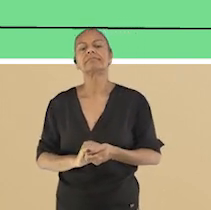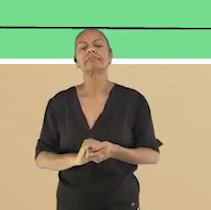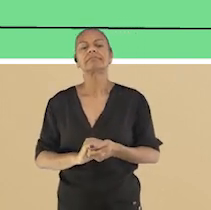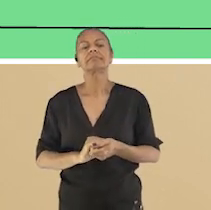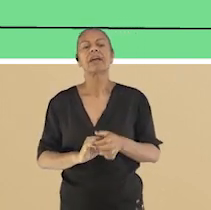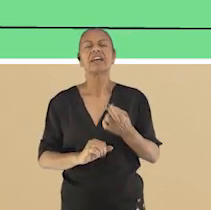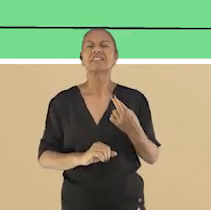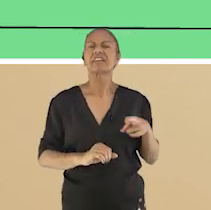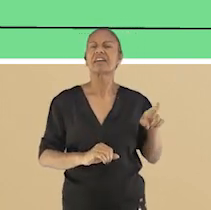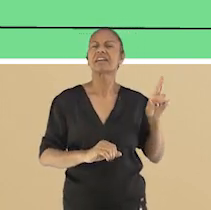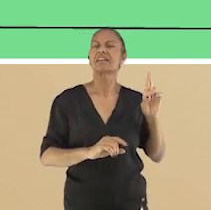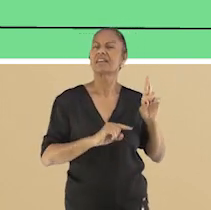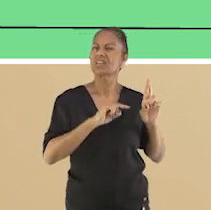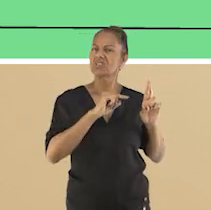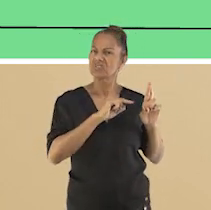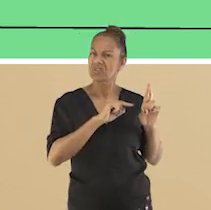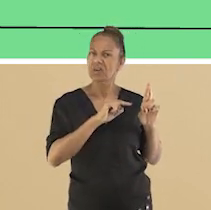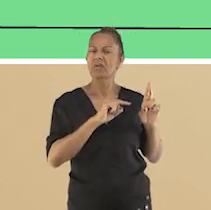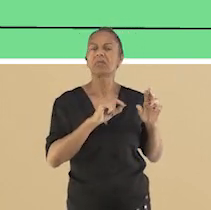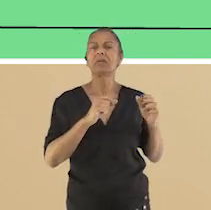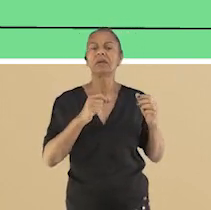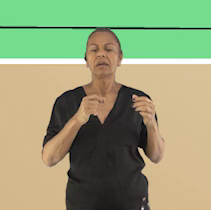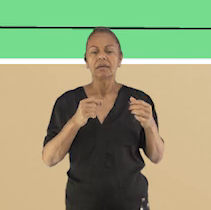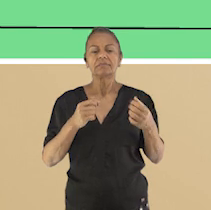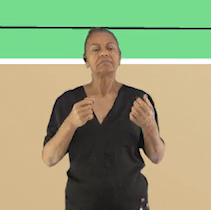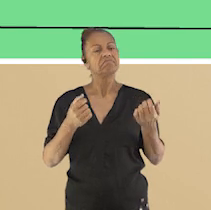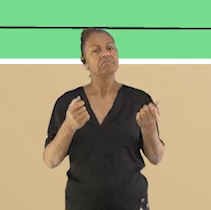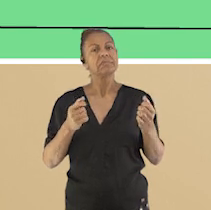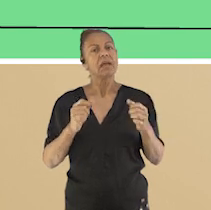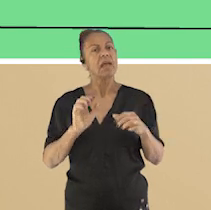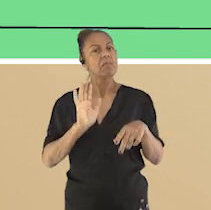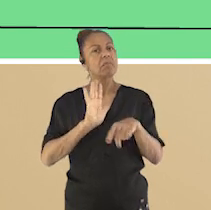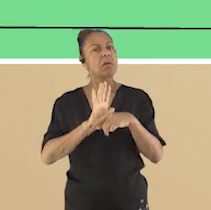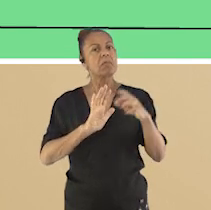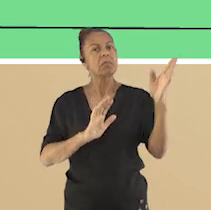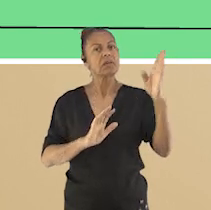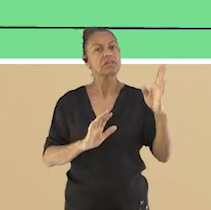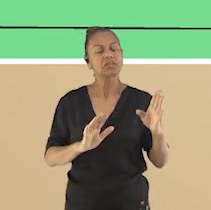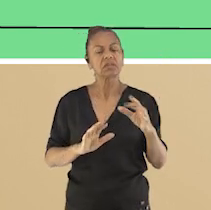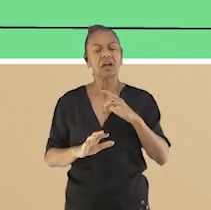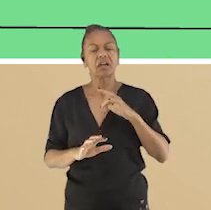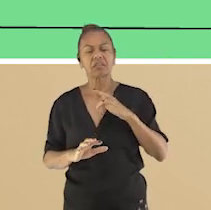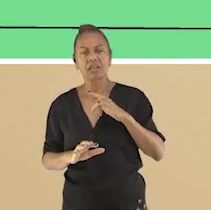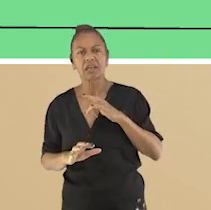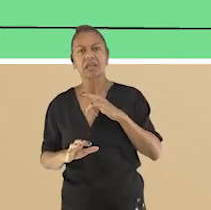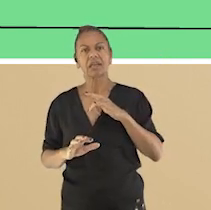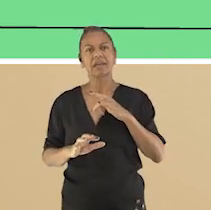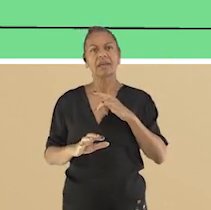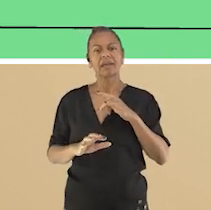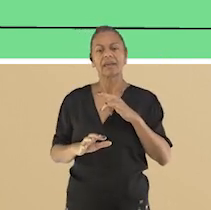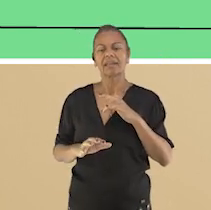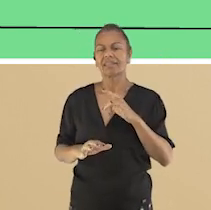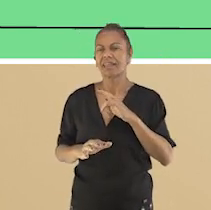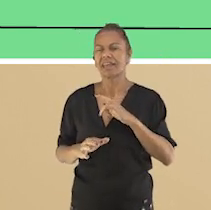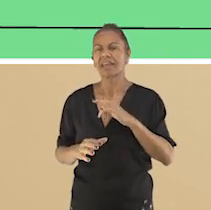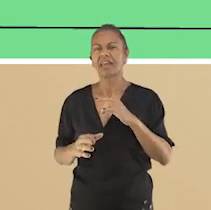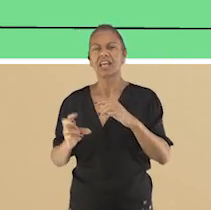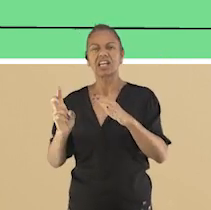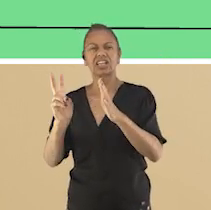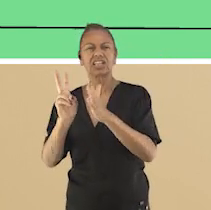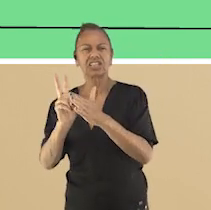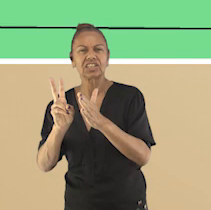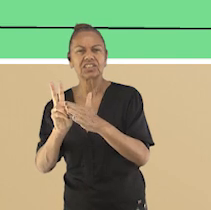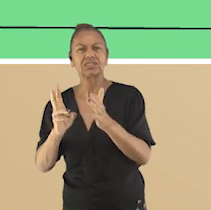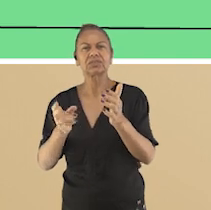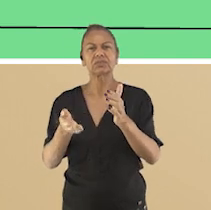Essa religião devia ser tipicamente brasileira, dedicada à veneração de espíritos, de caboclos,